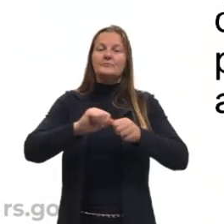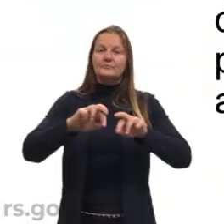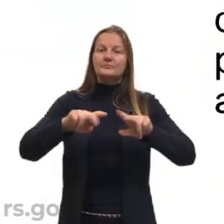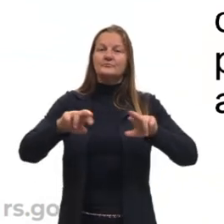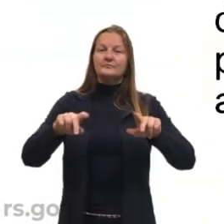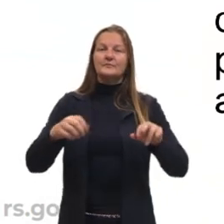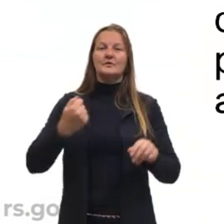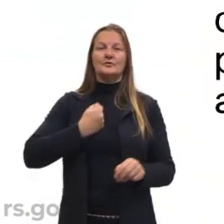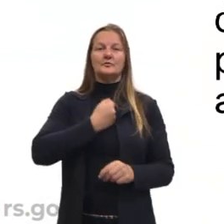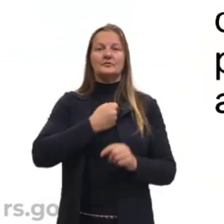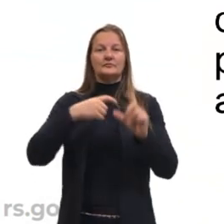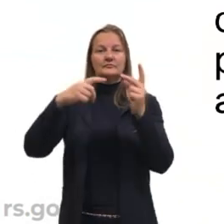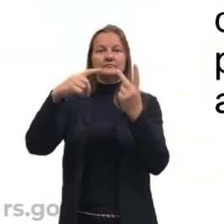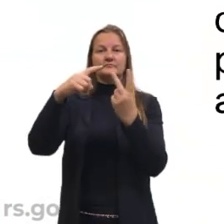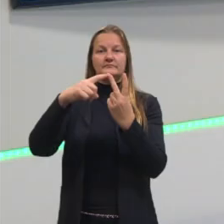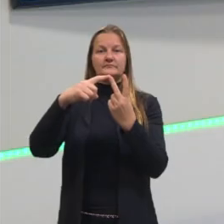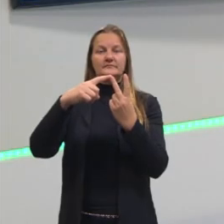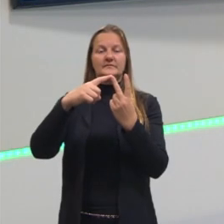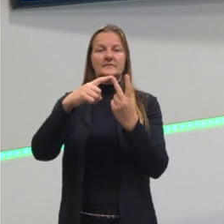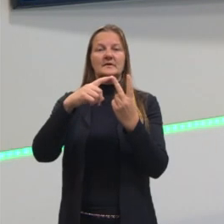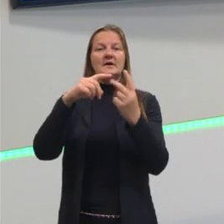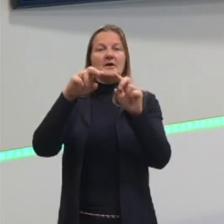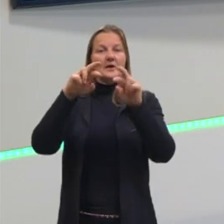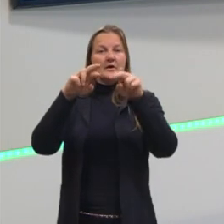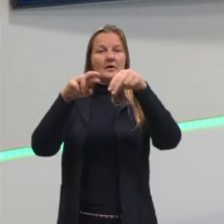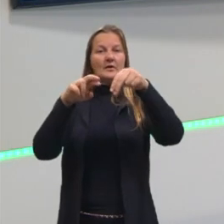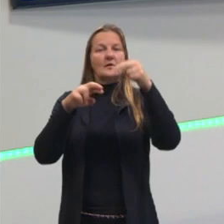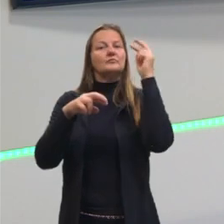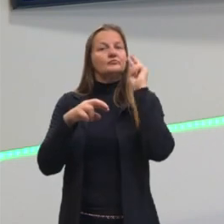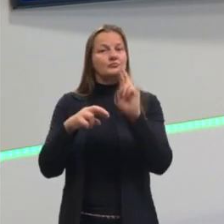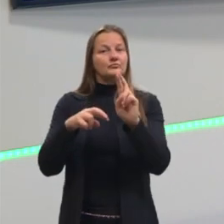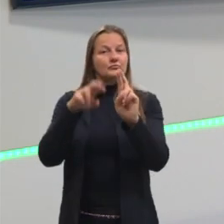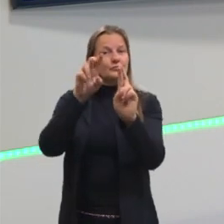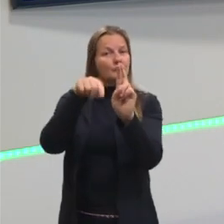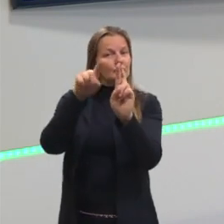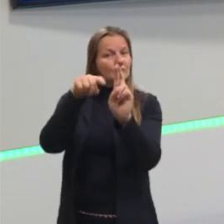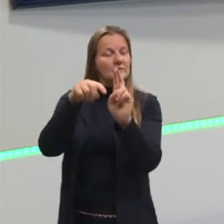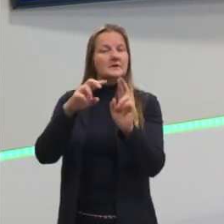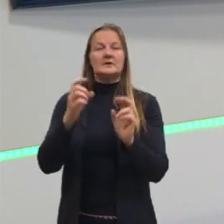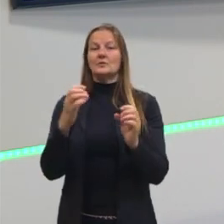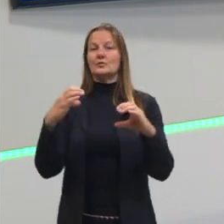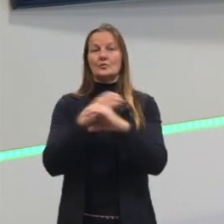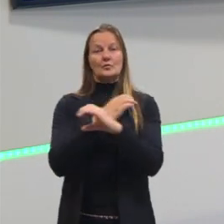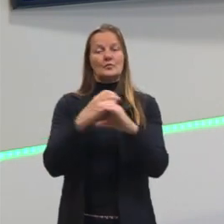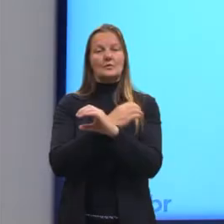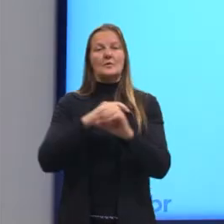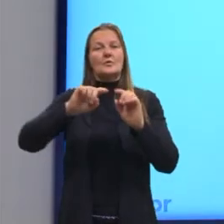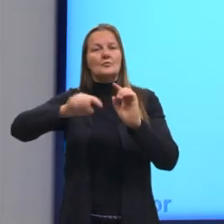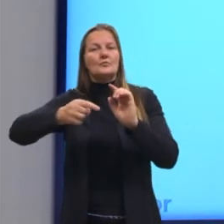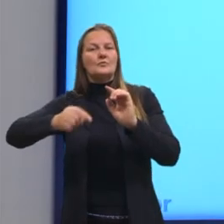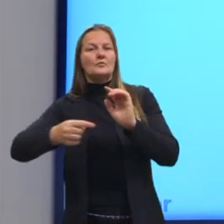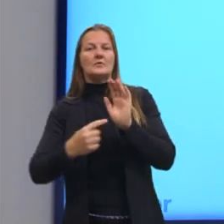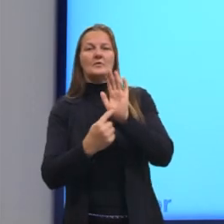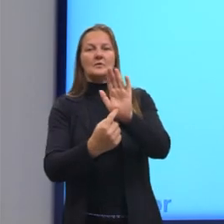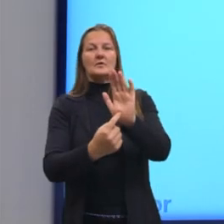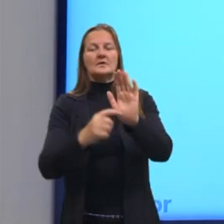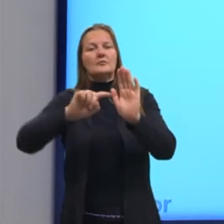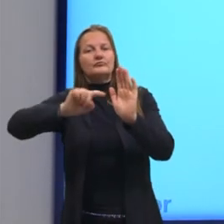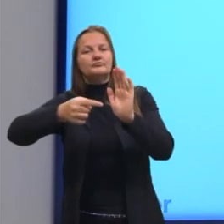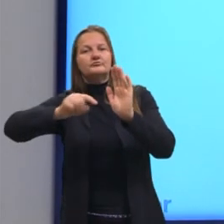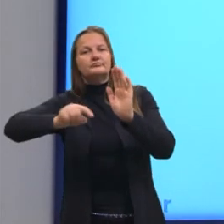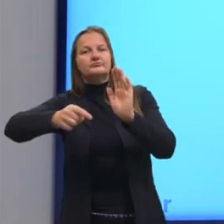números racionais, não inteiros, expressos por vírgula, e que possuem casas decimais.